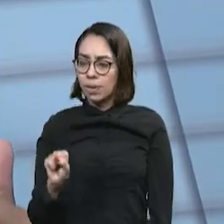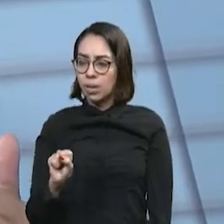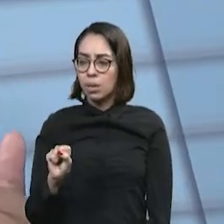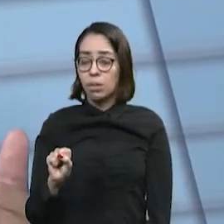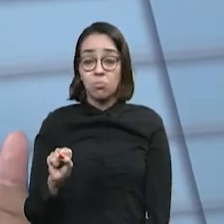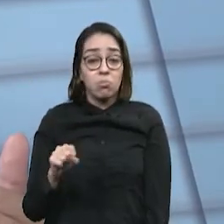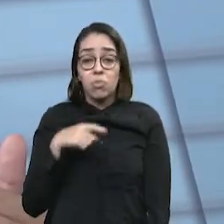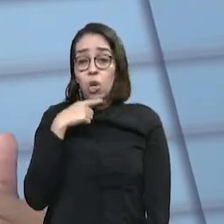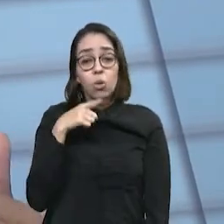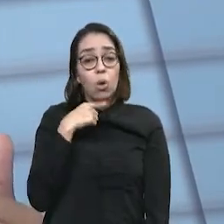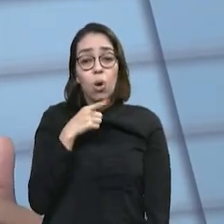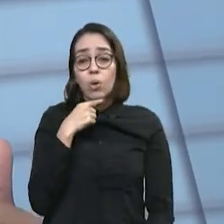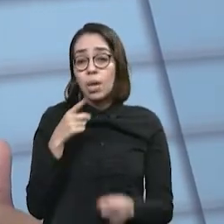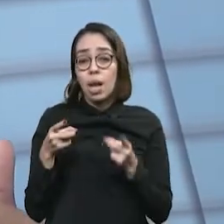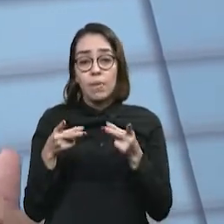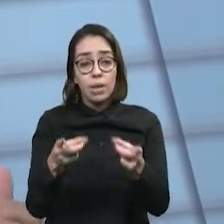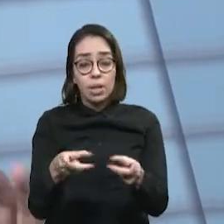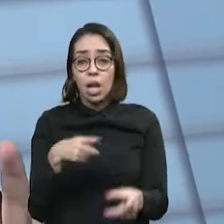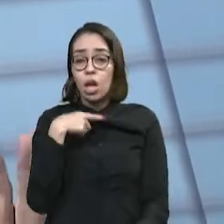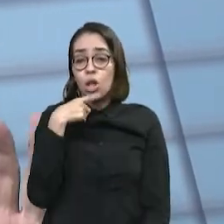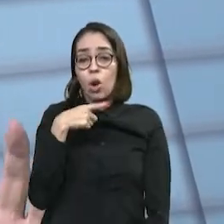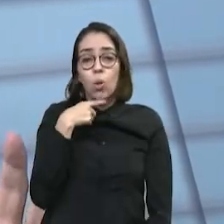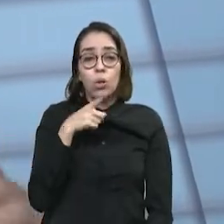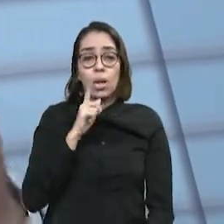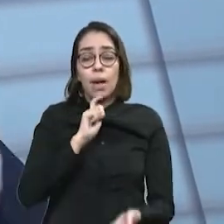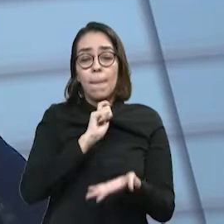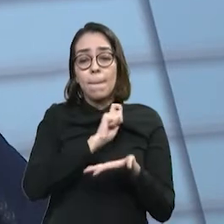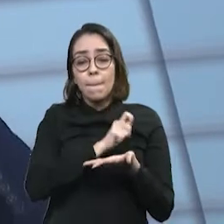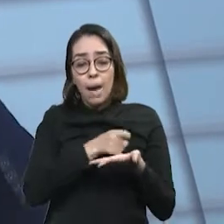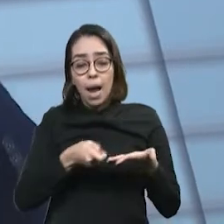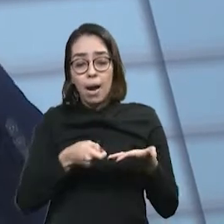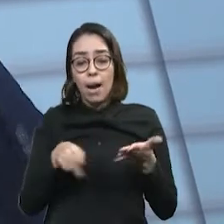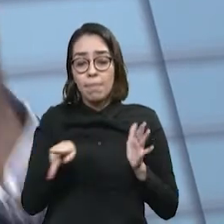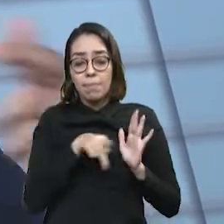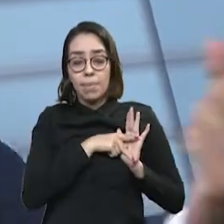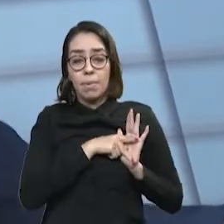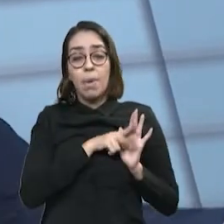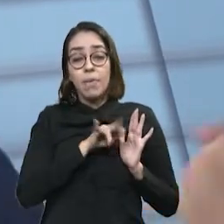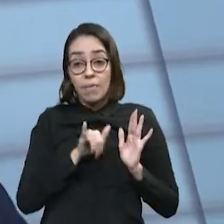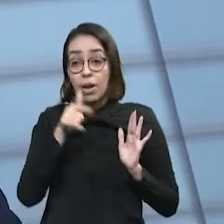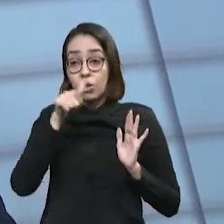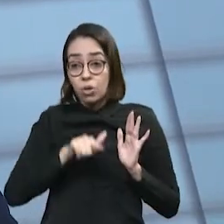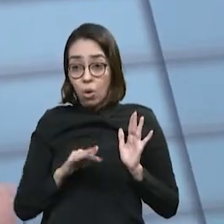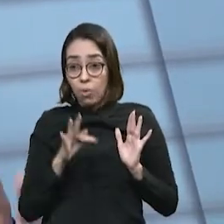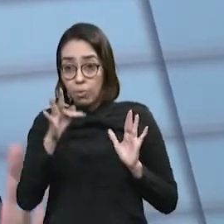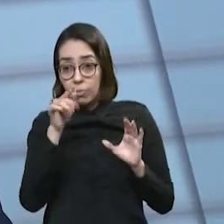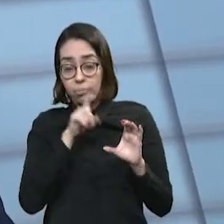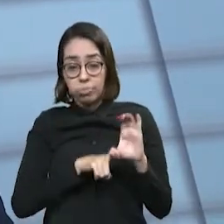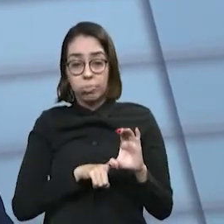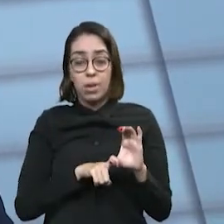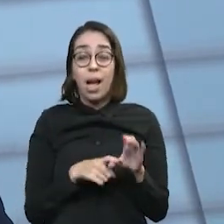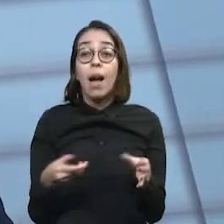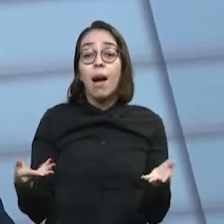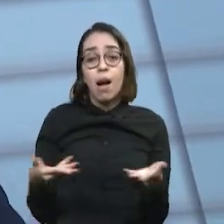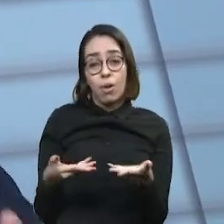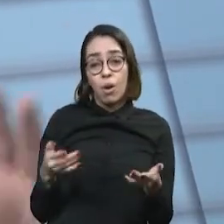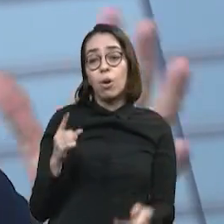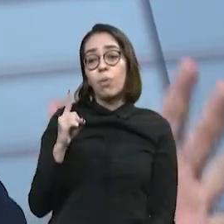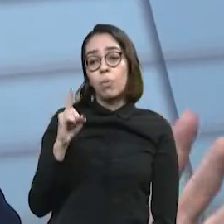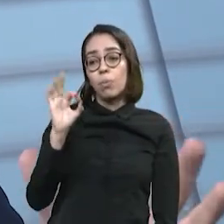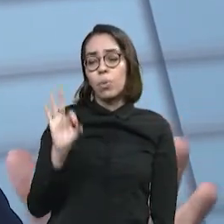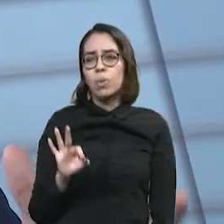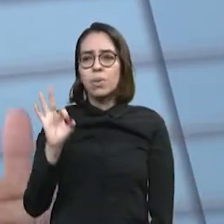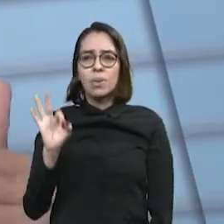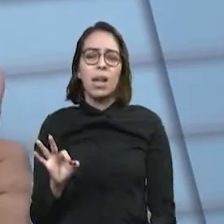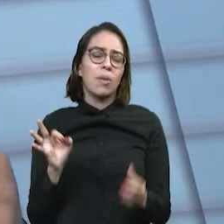dar conta de pagar as parcelas. Lá na frente, você está indo a de frente. Essa entrada de 1% é uma beleza, certo? É uma